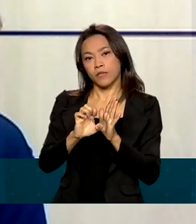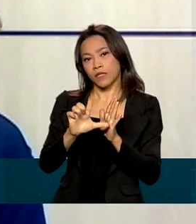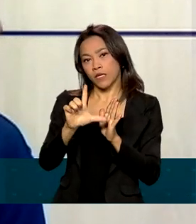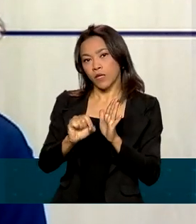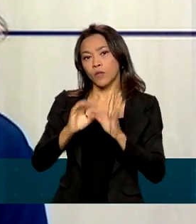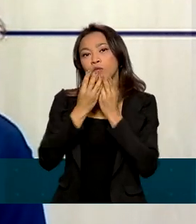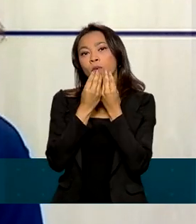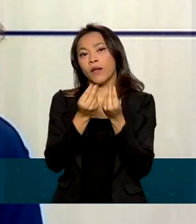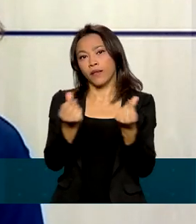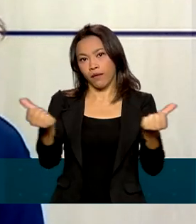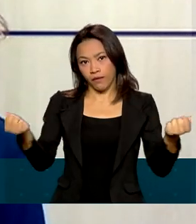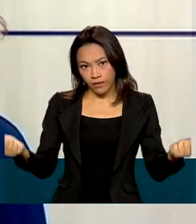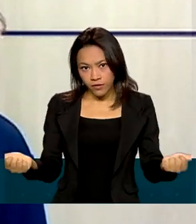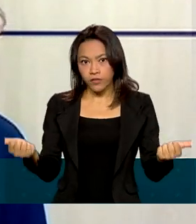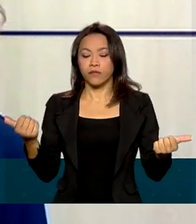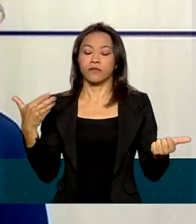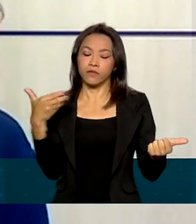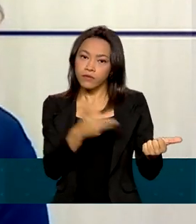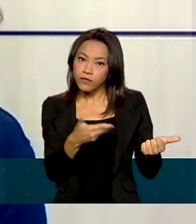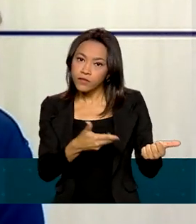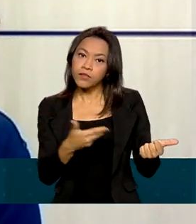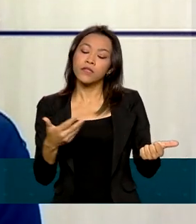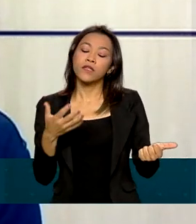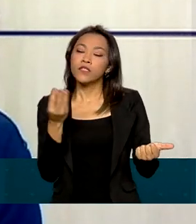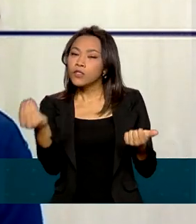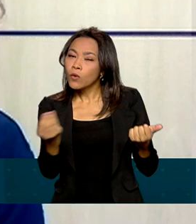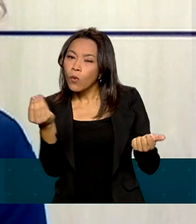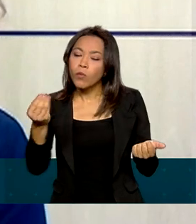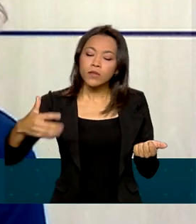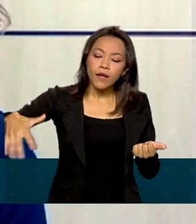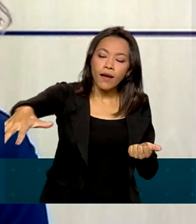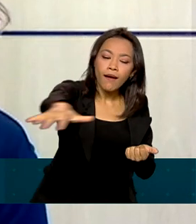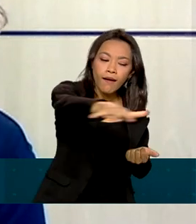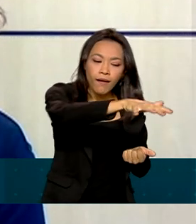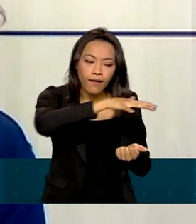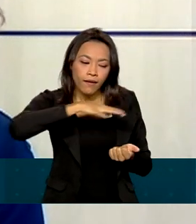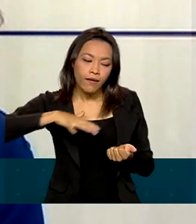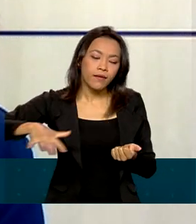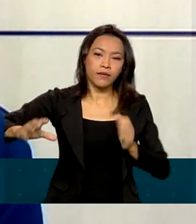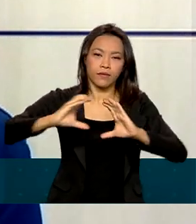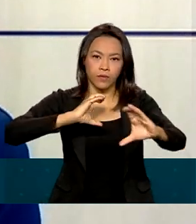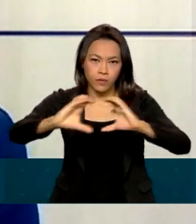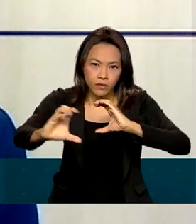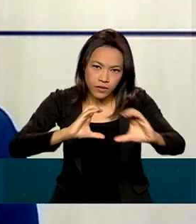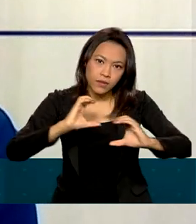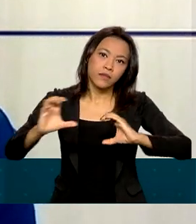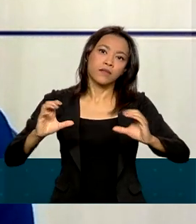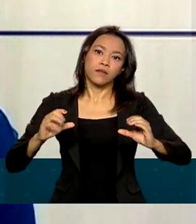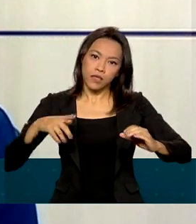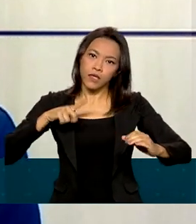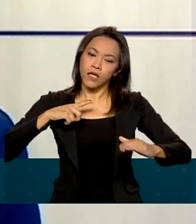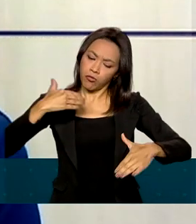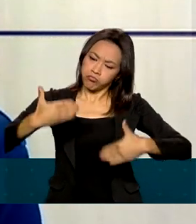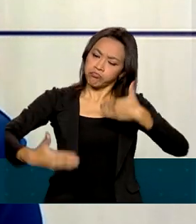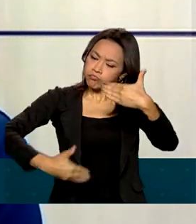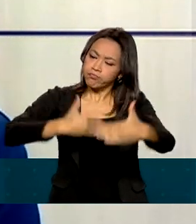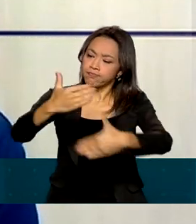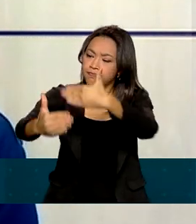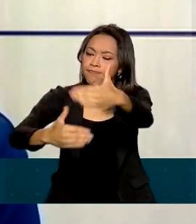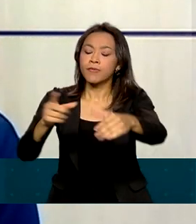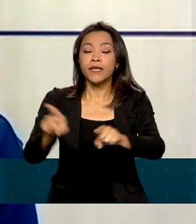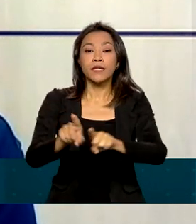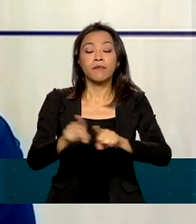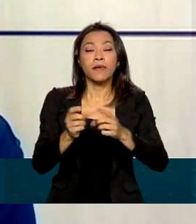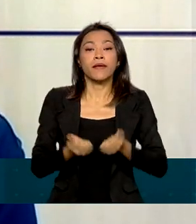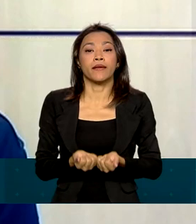de a Anatel prestar contas de como o setor tem caminhado, evoluído, mas também uma forma de entregar